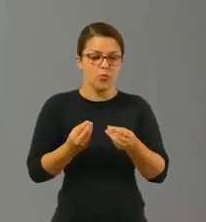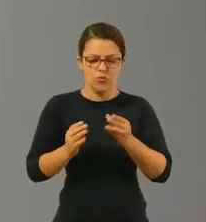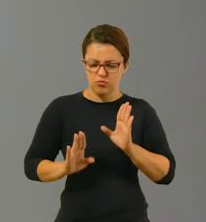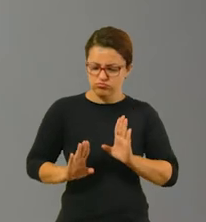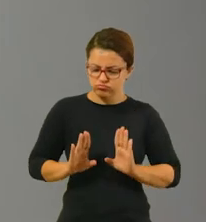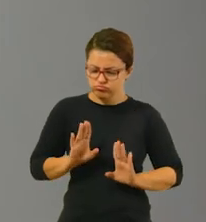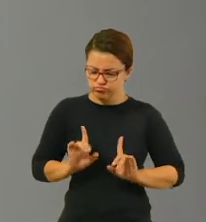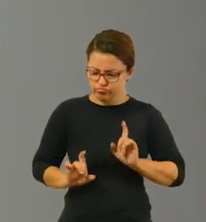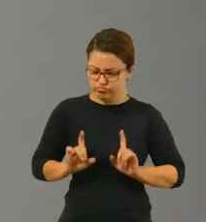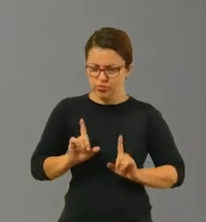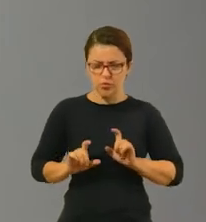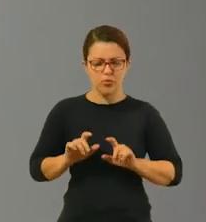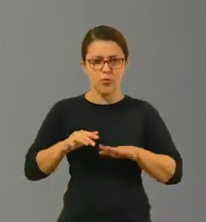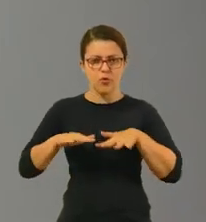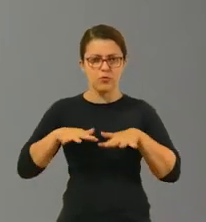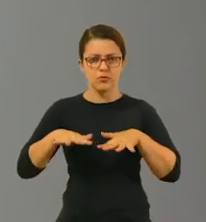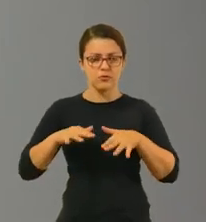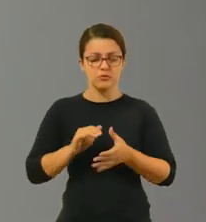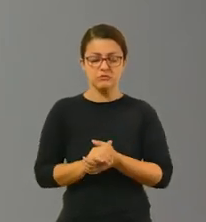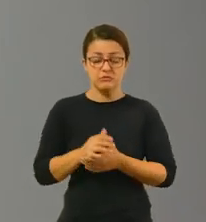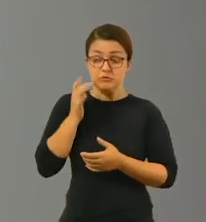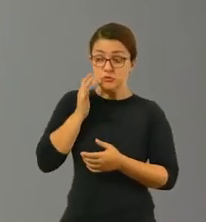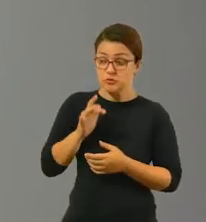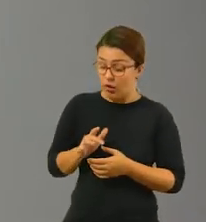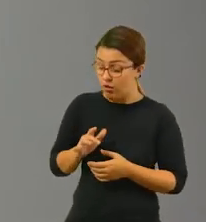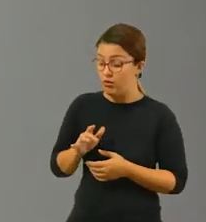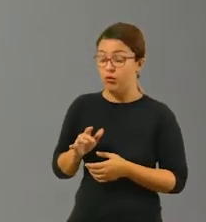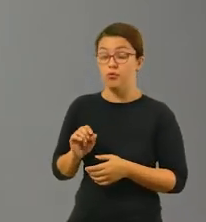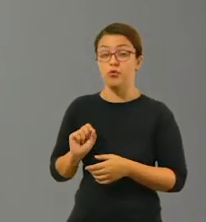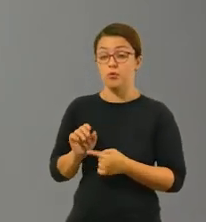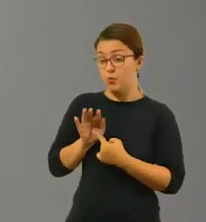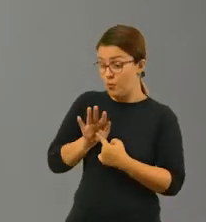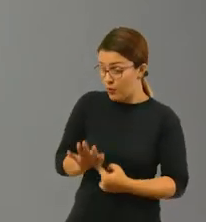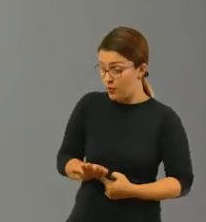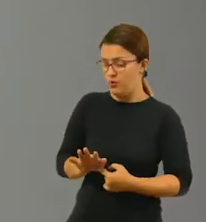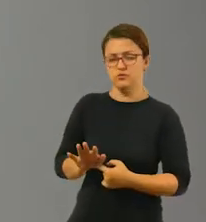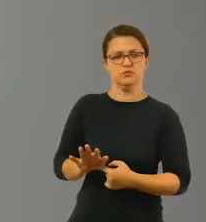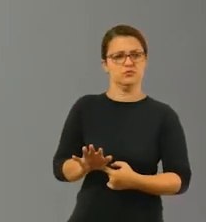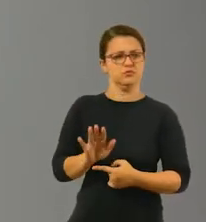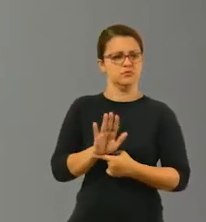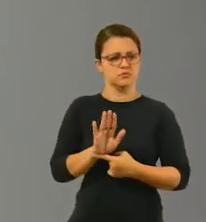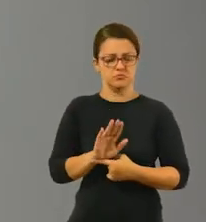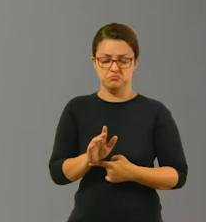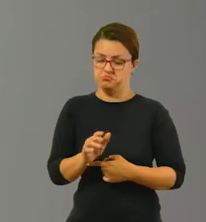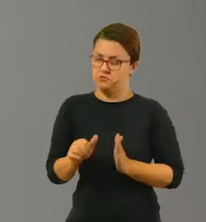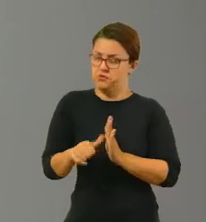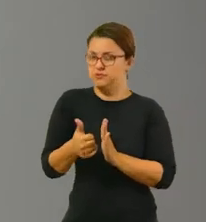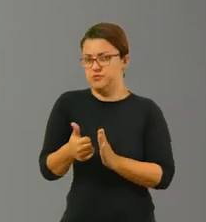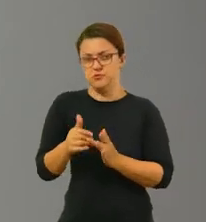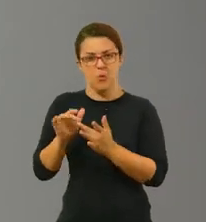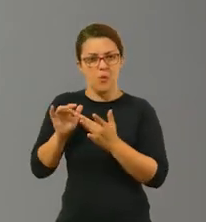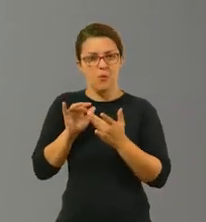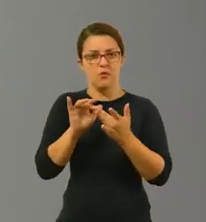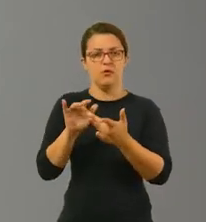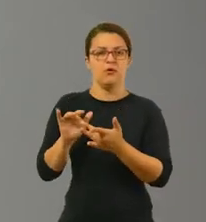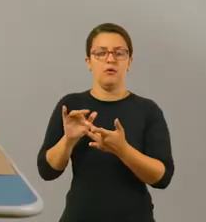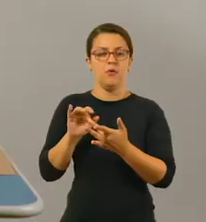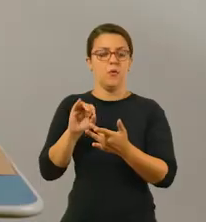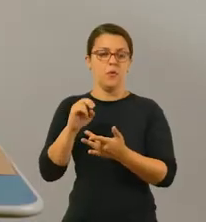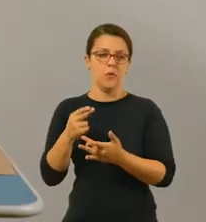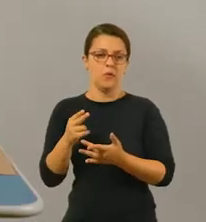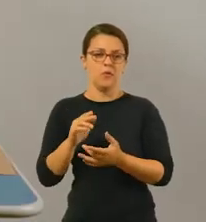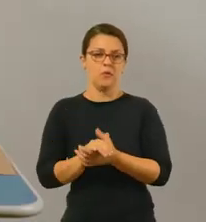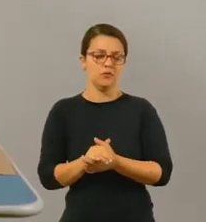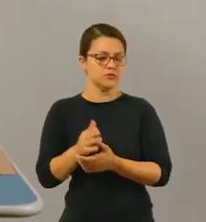movimenta, tá? Se ela não tiver esse conhecimento, busque com ela, talvez, né? Ela tenha esse contato a primeira vez,